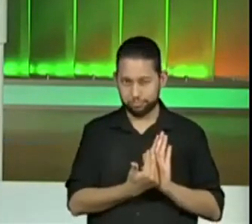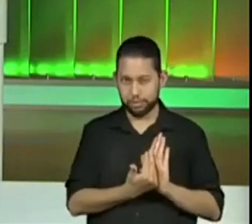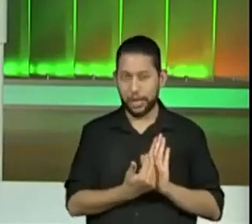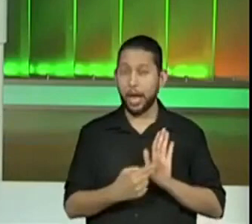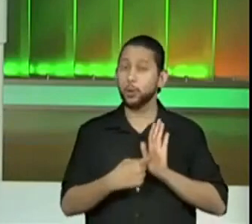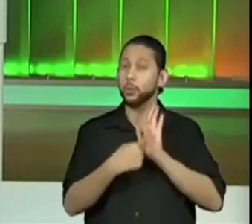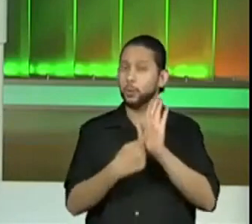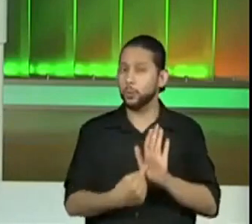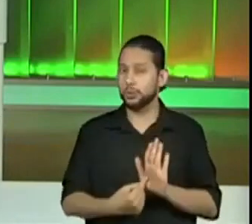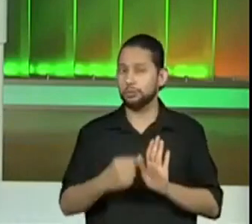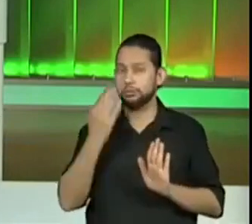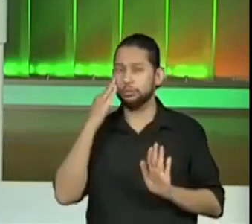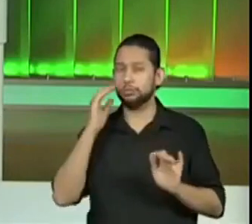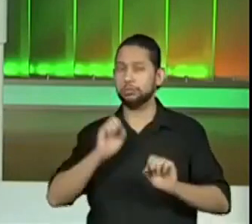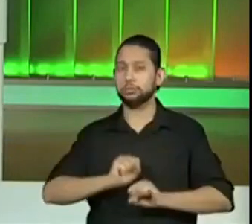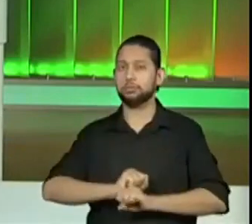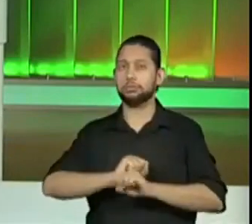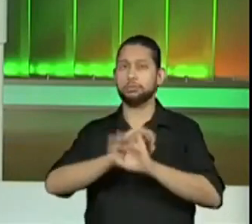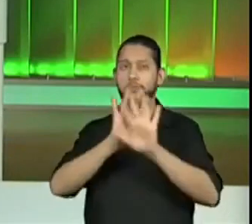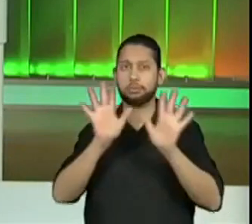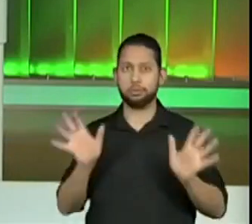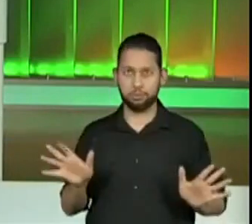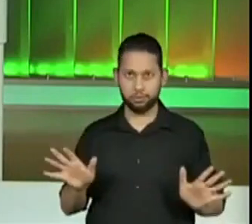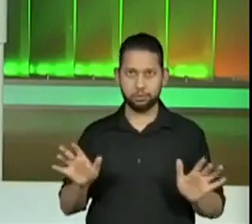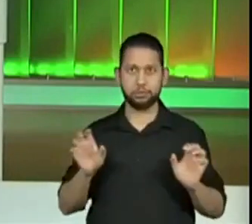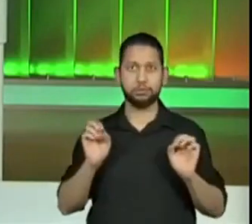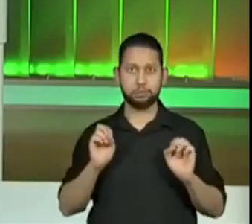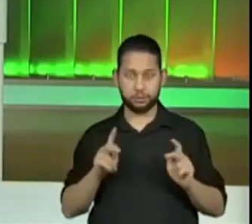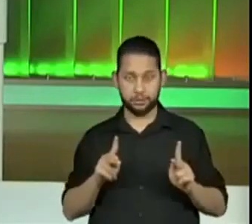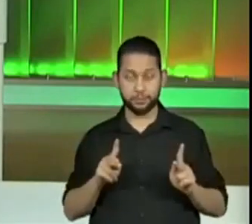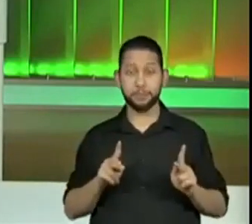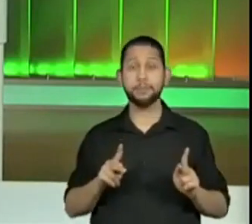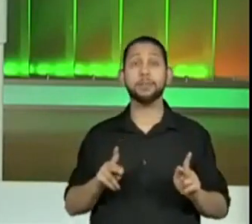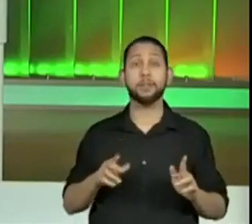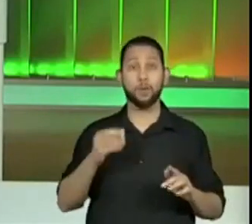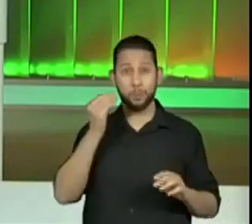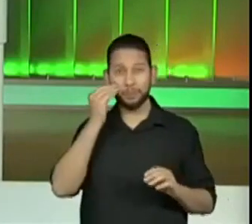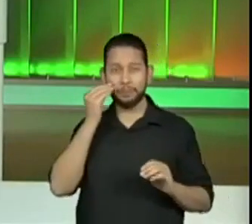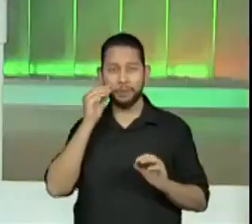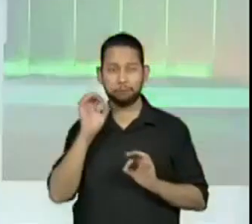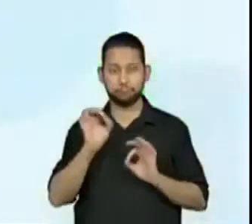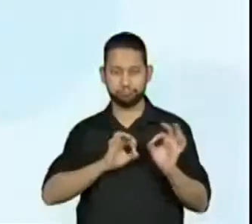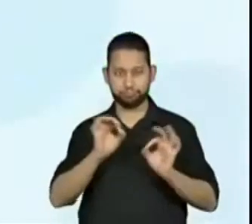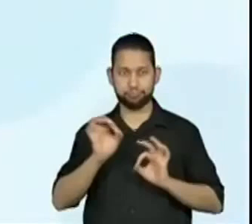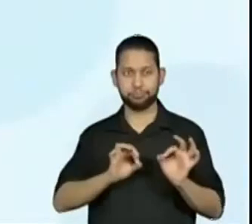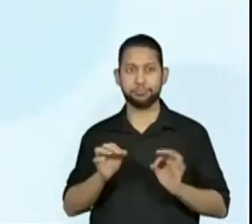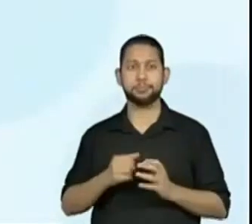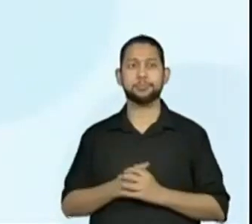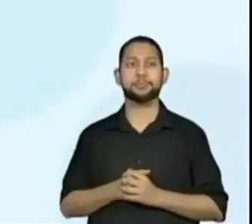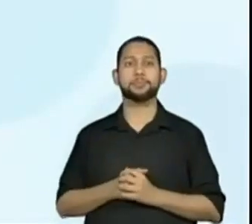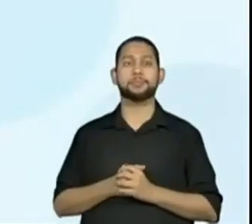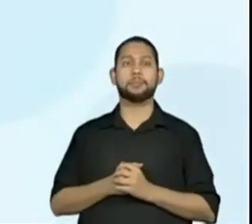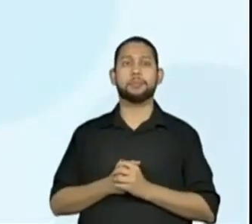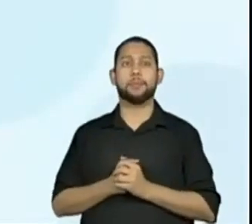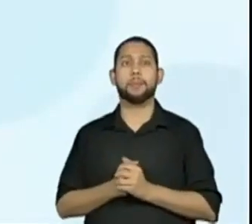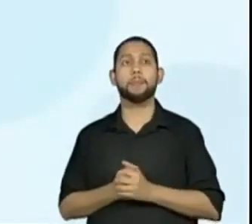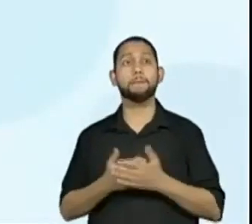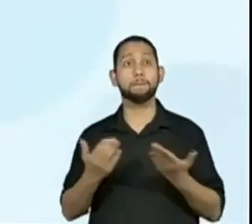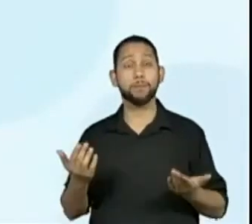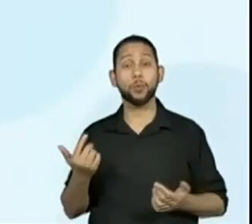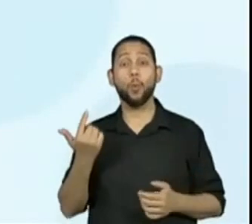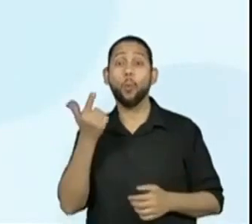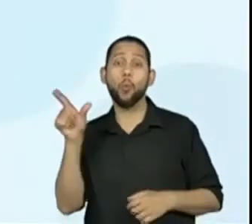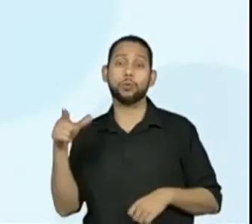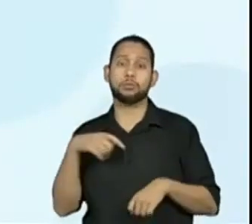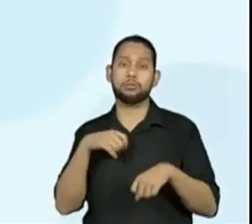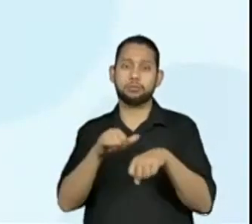coisa que eu. Vai ficar mais fácil. Para quem não entendeu até agora, agora vai ficar mais fácil. Vamos lá. Outra